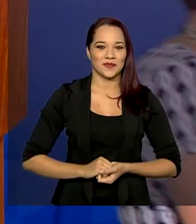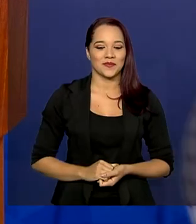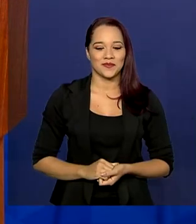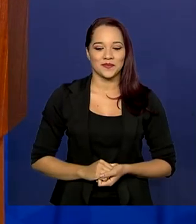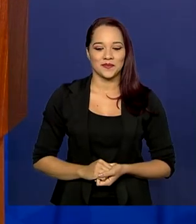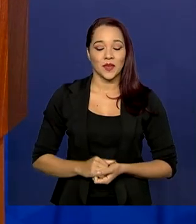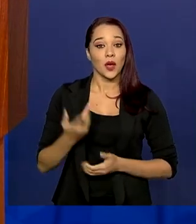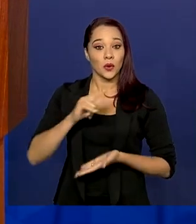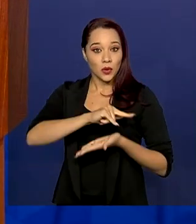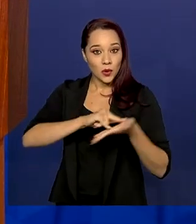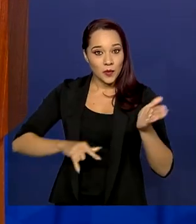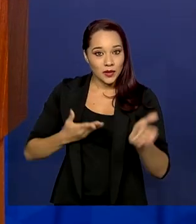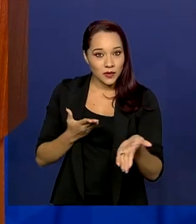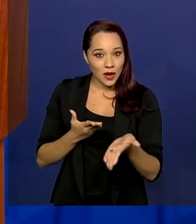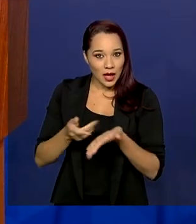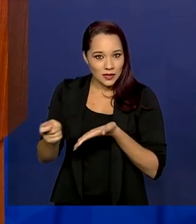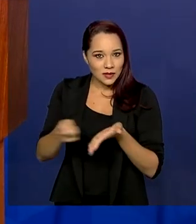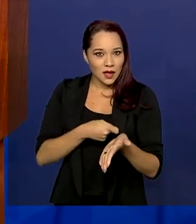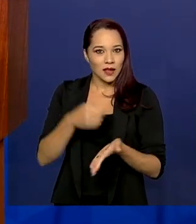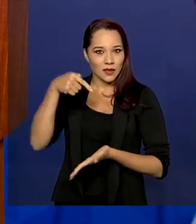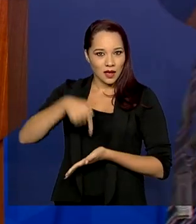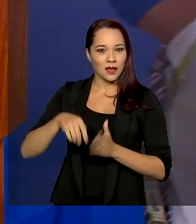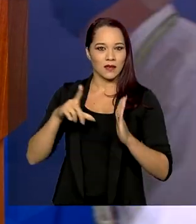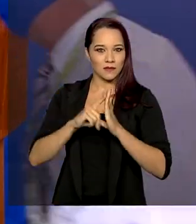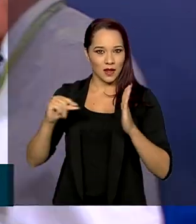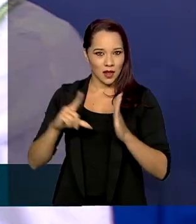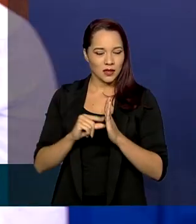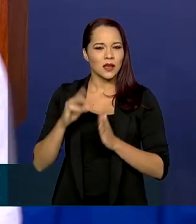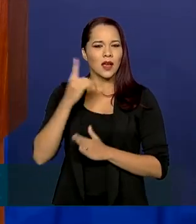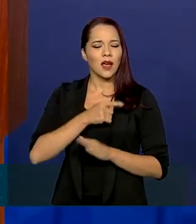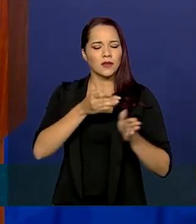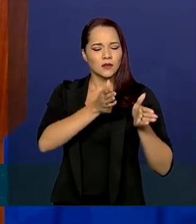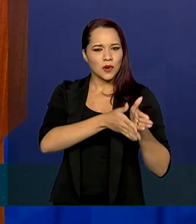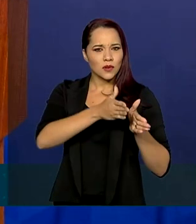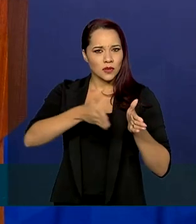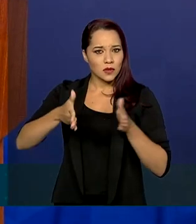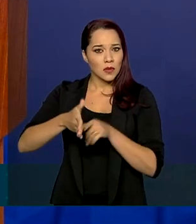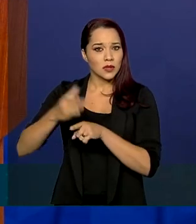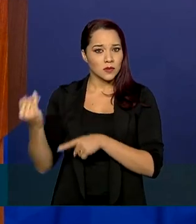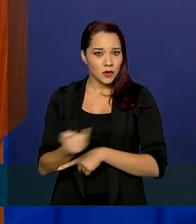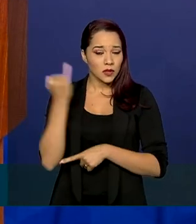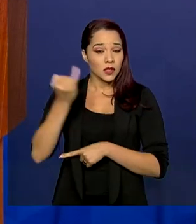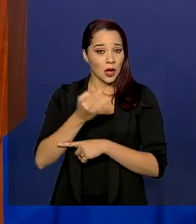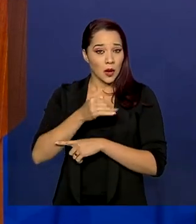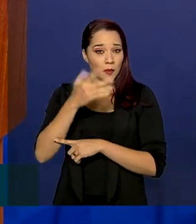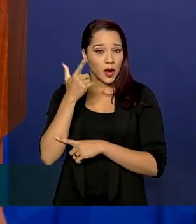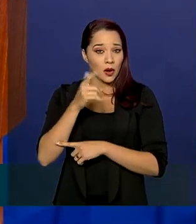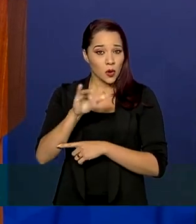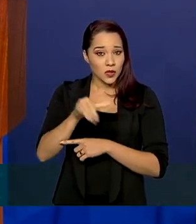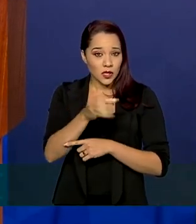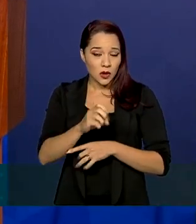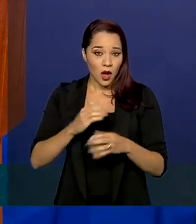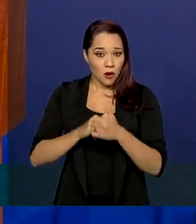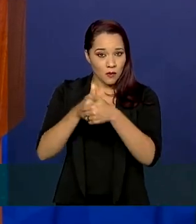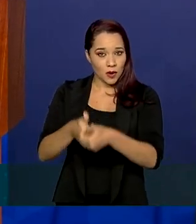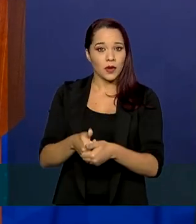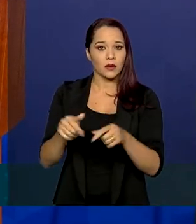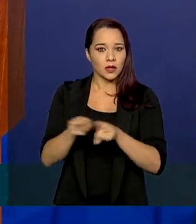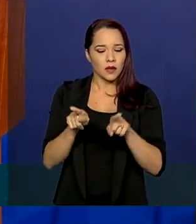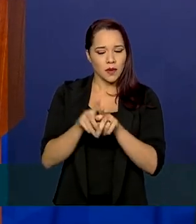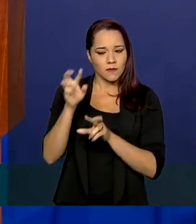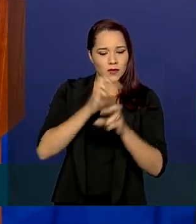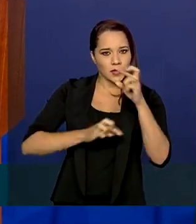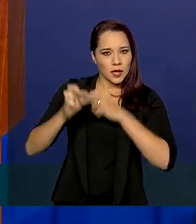O documento assinado aqui no Palácio do Planalto trata dos procedimentos necessários para a concessão, o acompanhamento e a